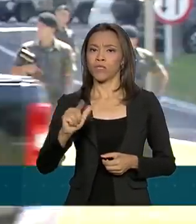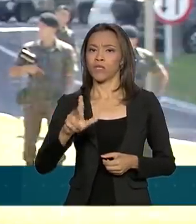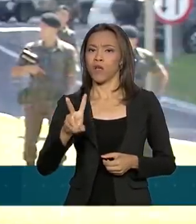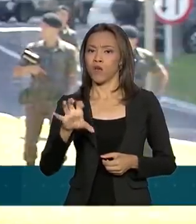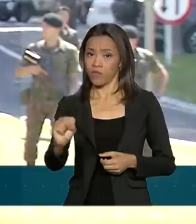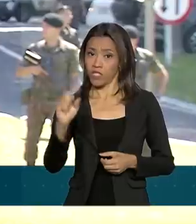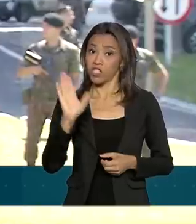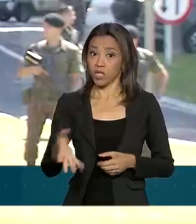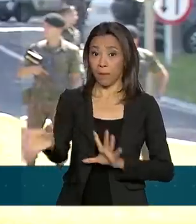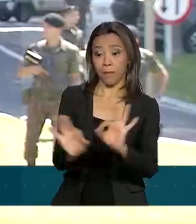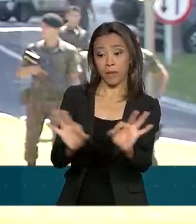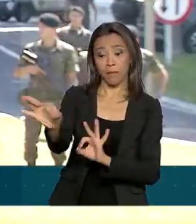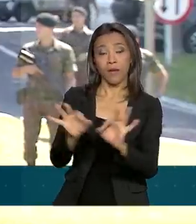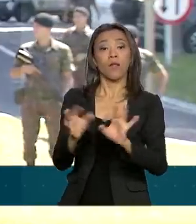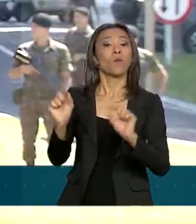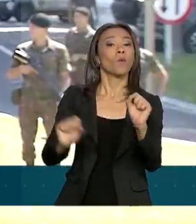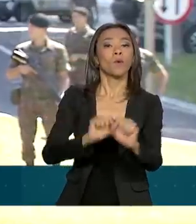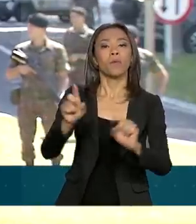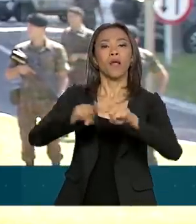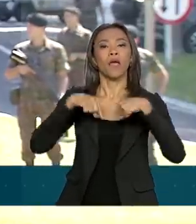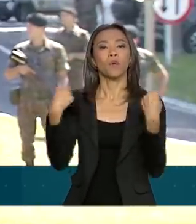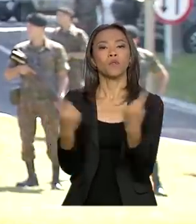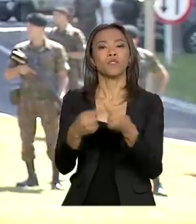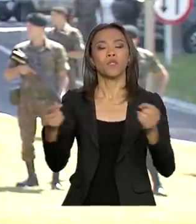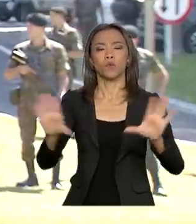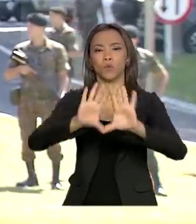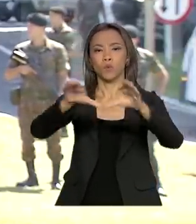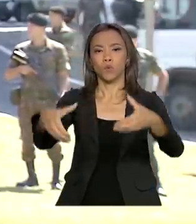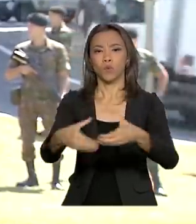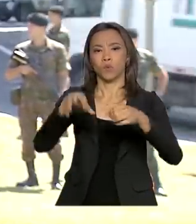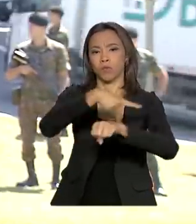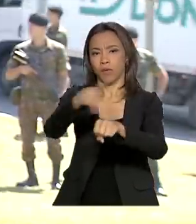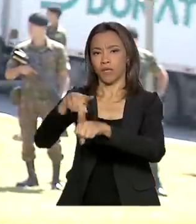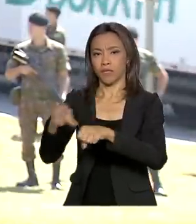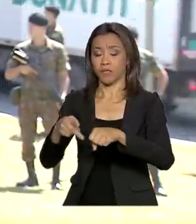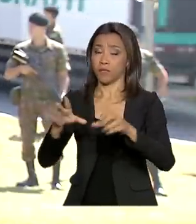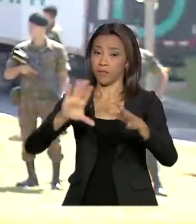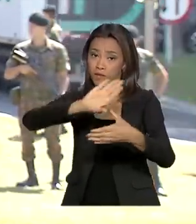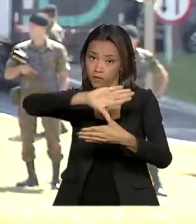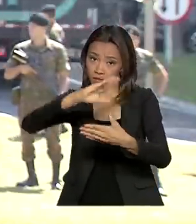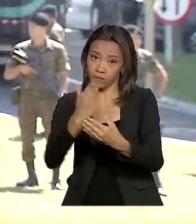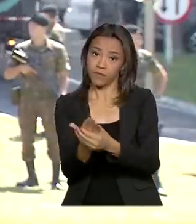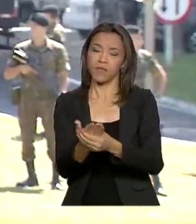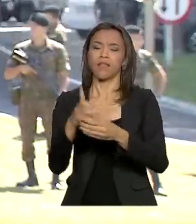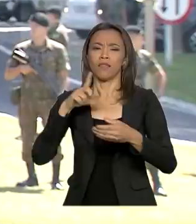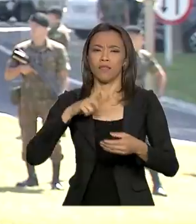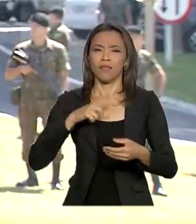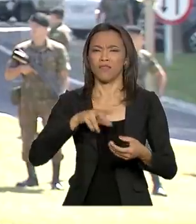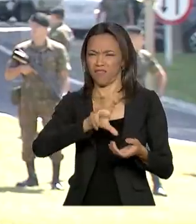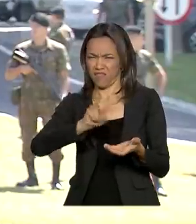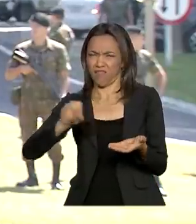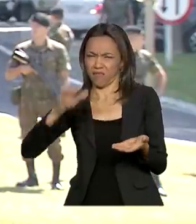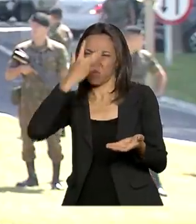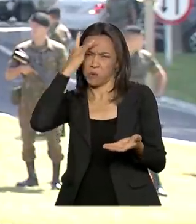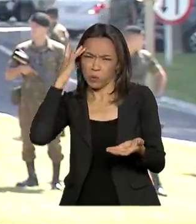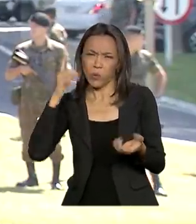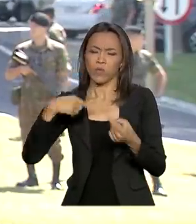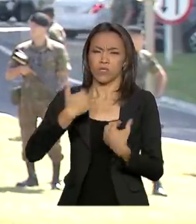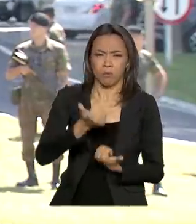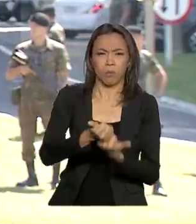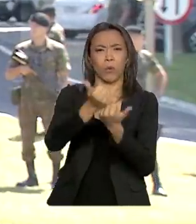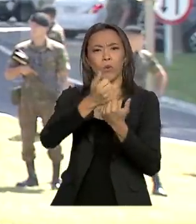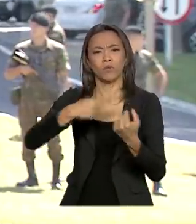realização da cúpula do Mercosul. Aproximadamente 2.500 pessoas entre delegações e pessoal de apoio